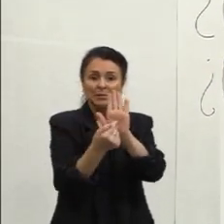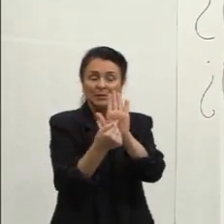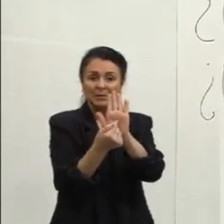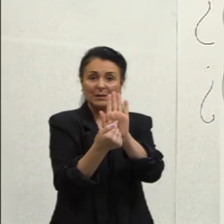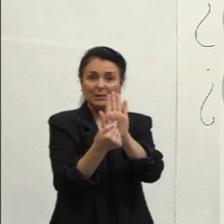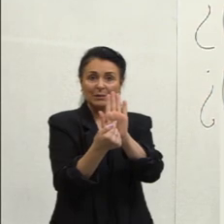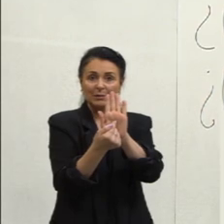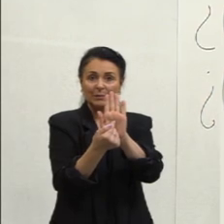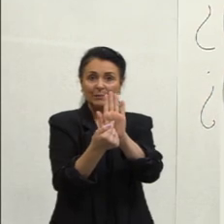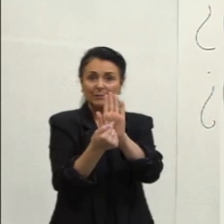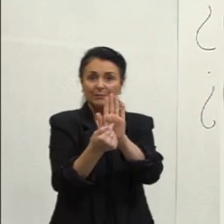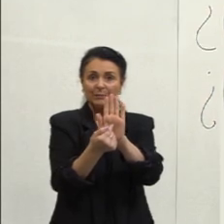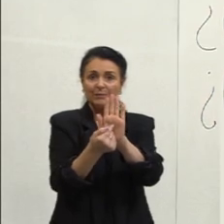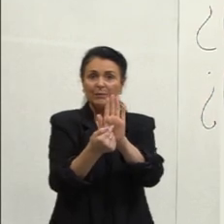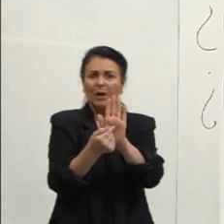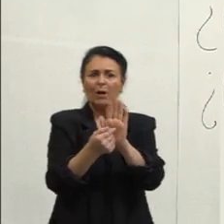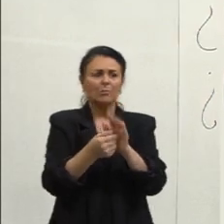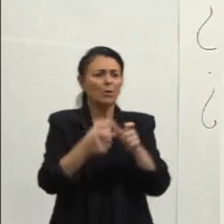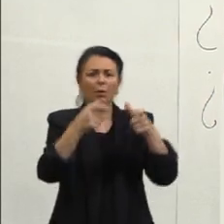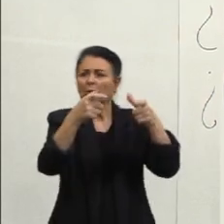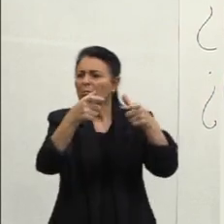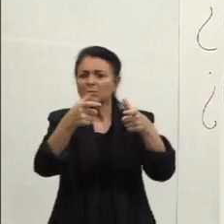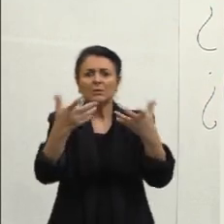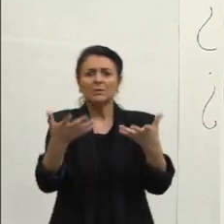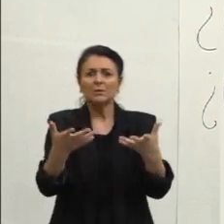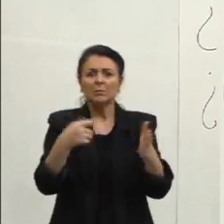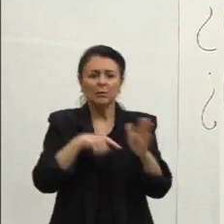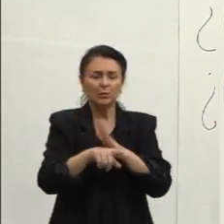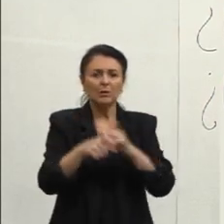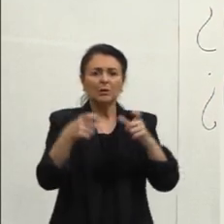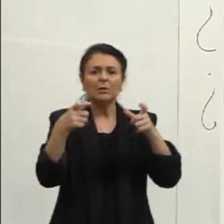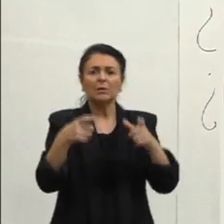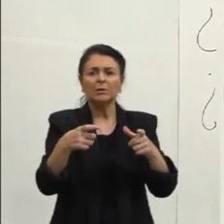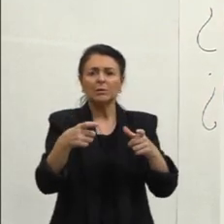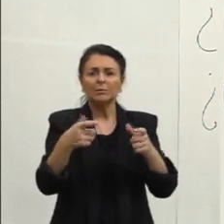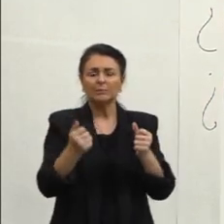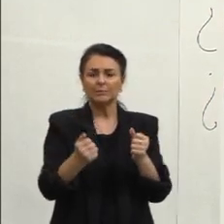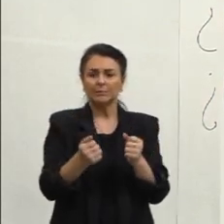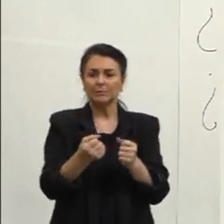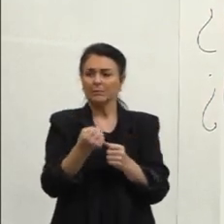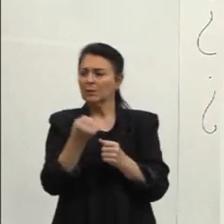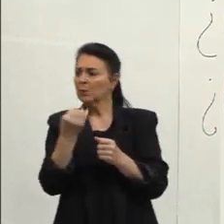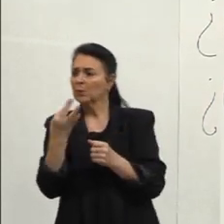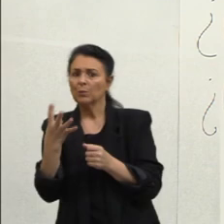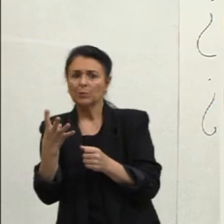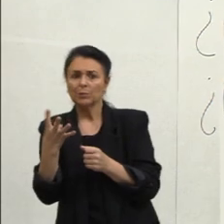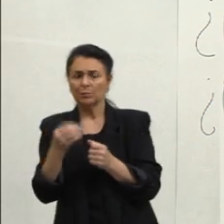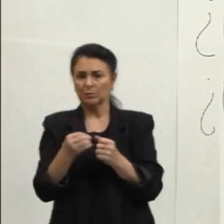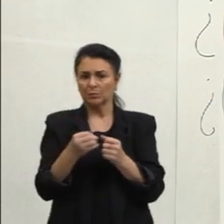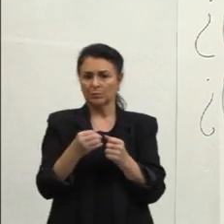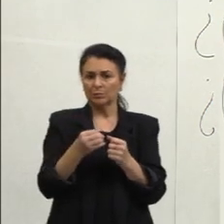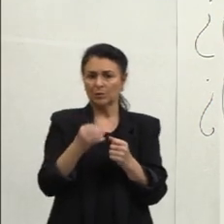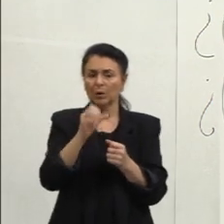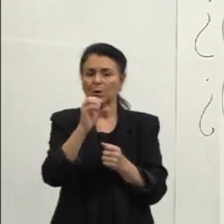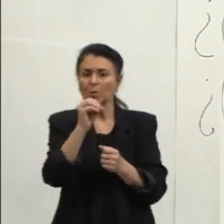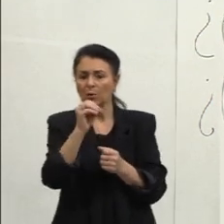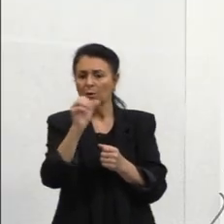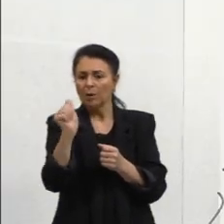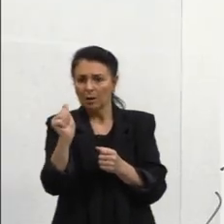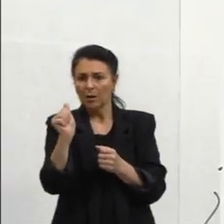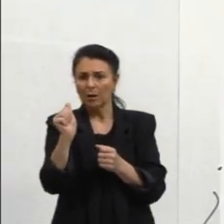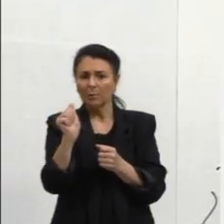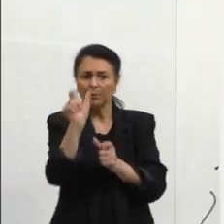Então Donde Donde estamos Quanto Quanta Quantos ou quantas